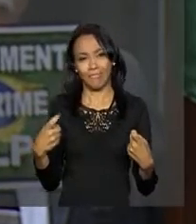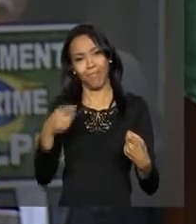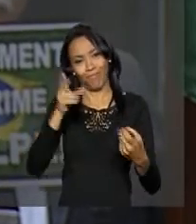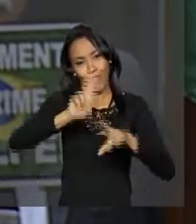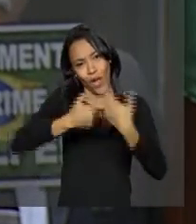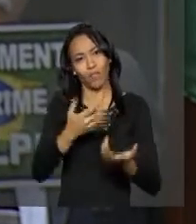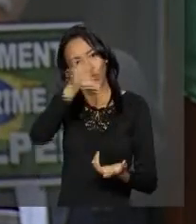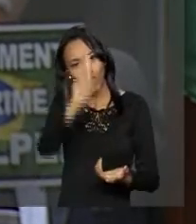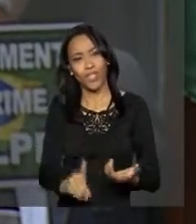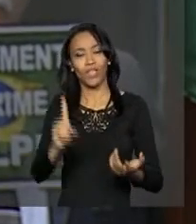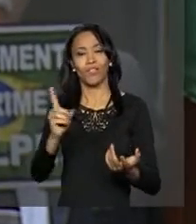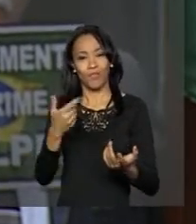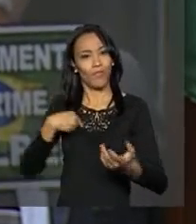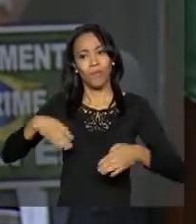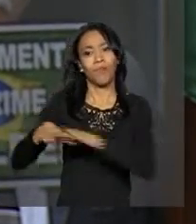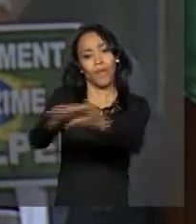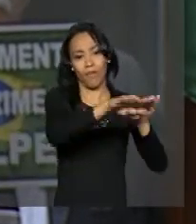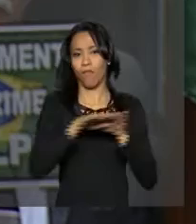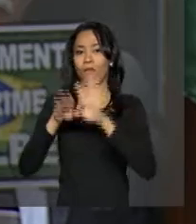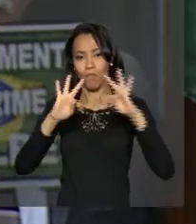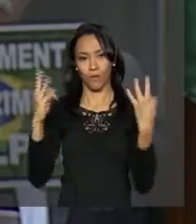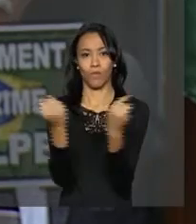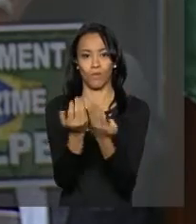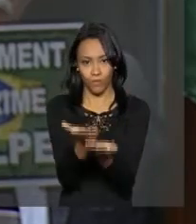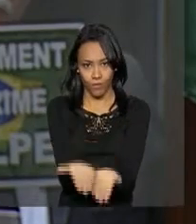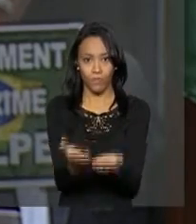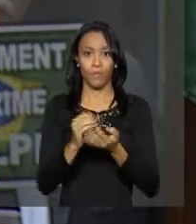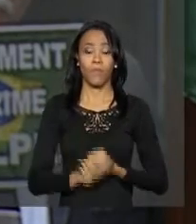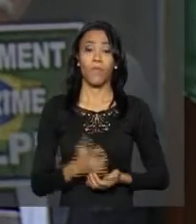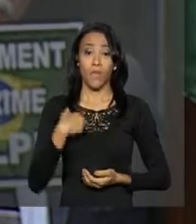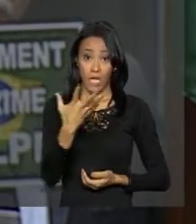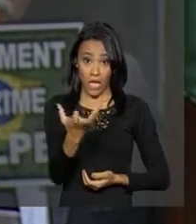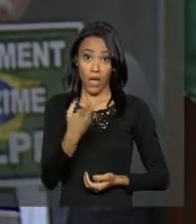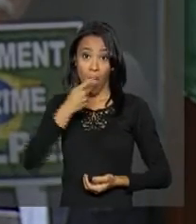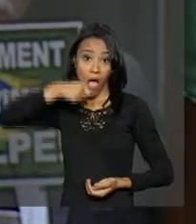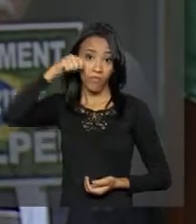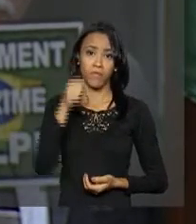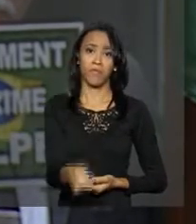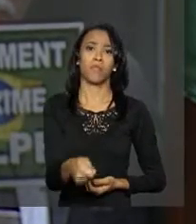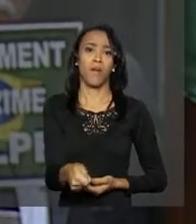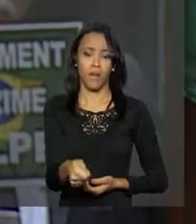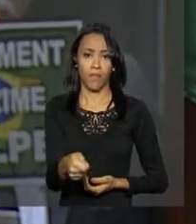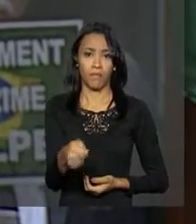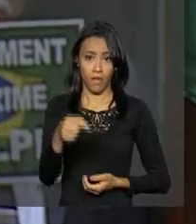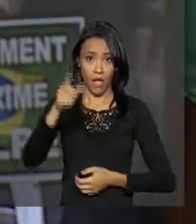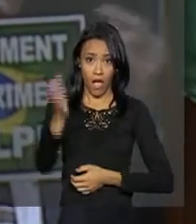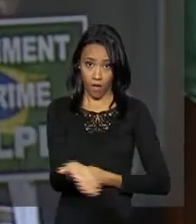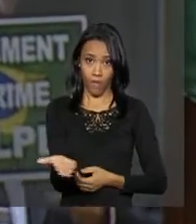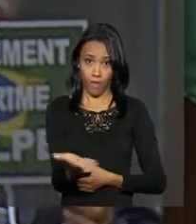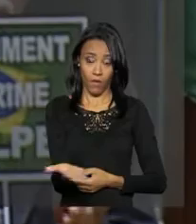à democracia que é colocada para todos os brasileiros e todas as brasileiras. E quero afirmar isto textualmente,